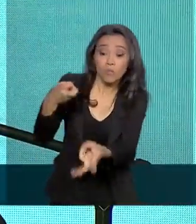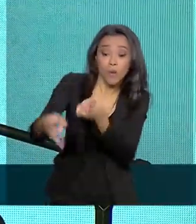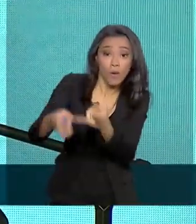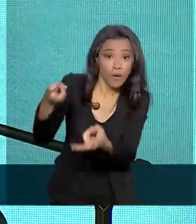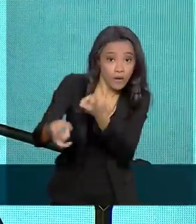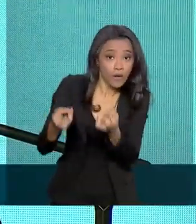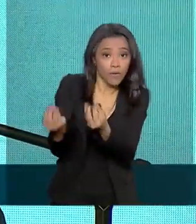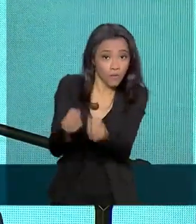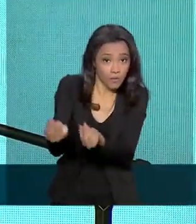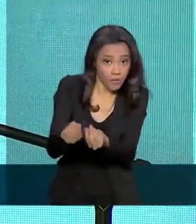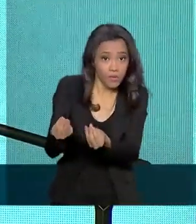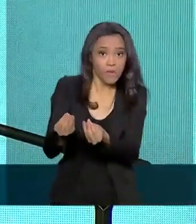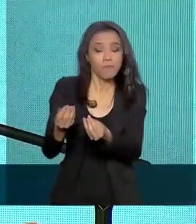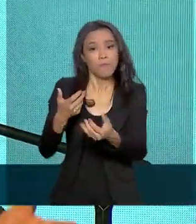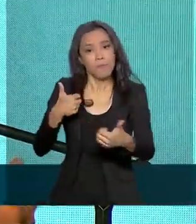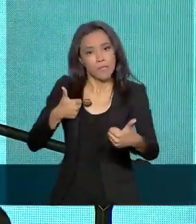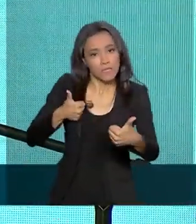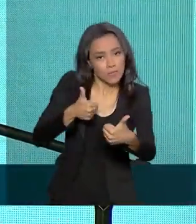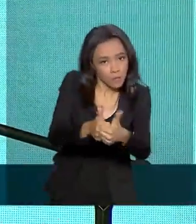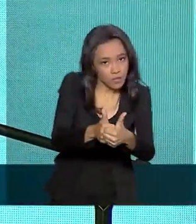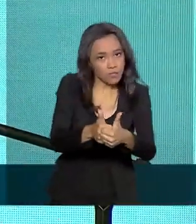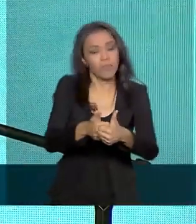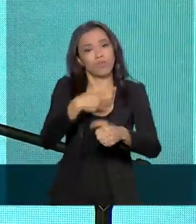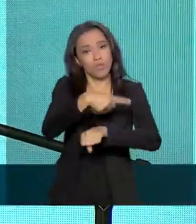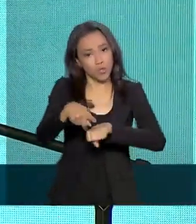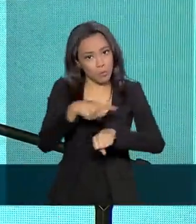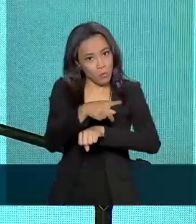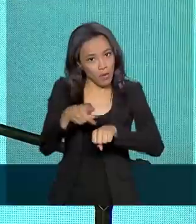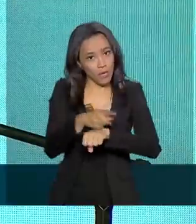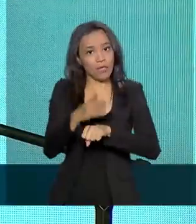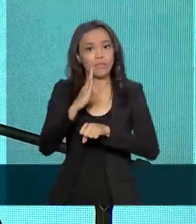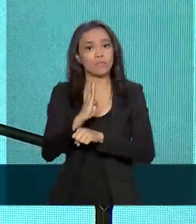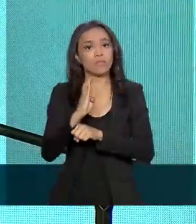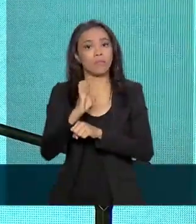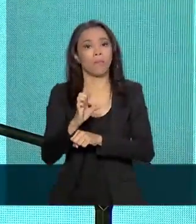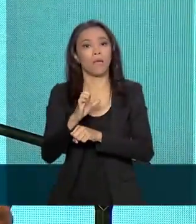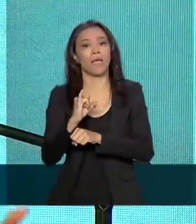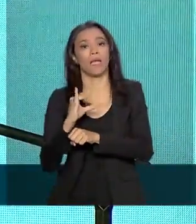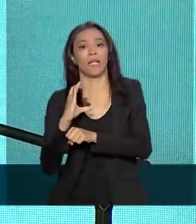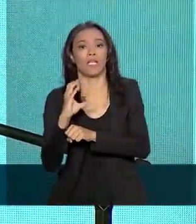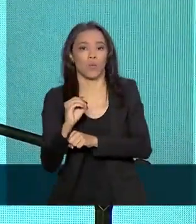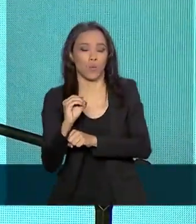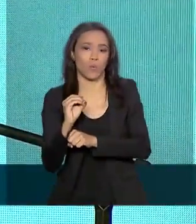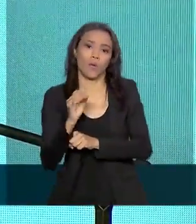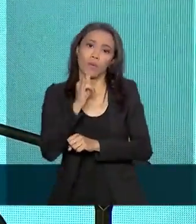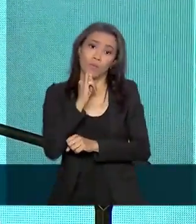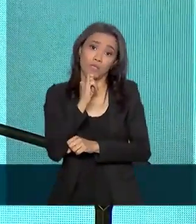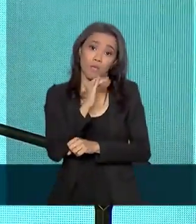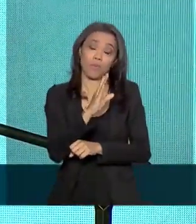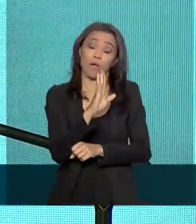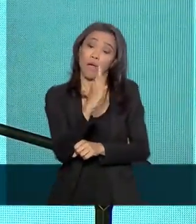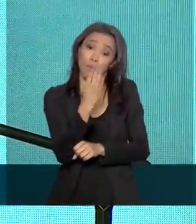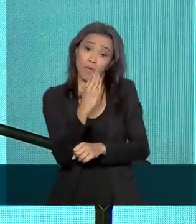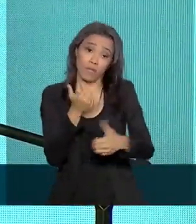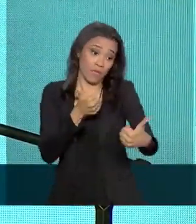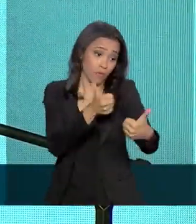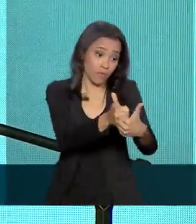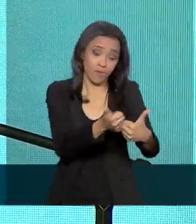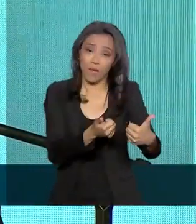Se aproximando de um país bélico nuclear. Eu não posso me aproximar respeitosamente à Bolívia para explorar aquilo.